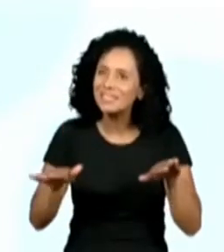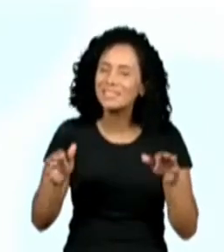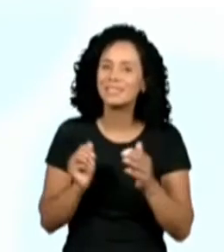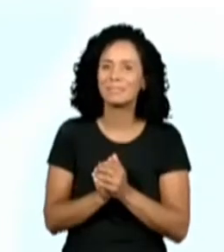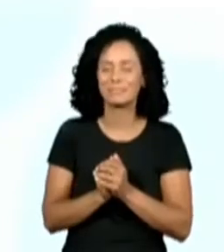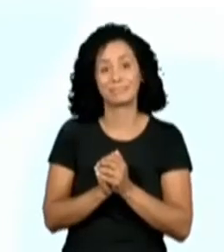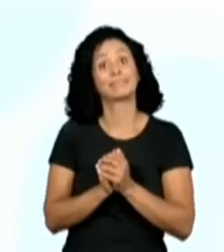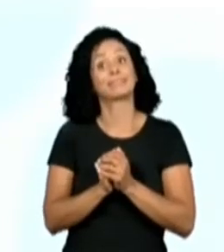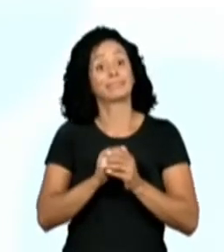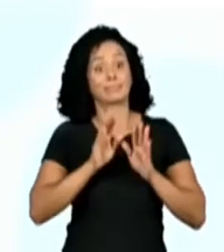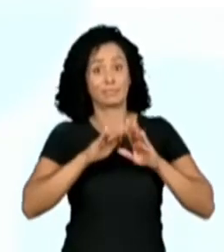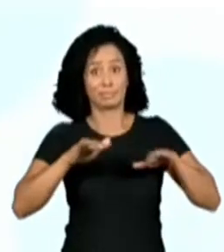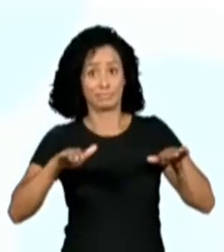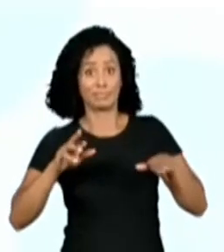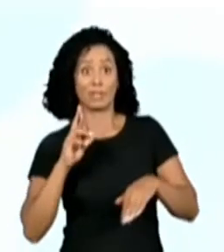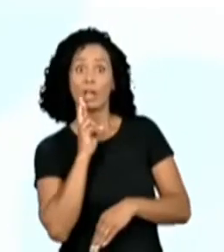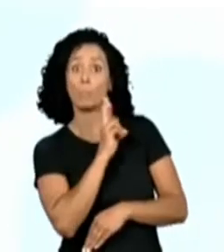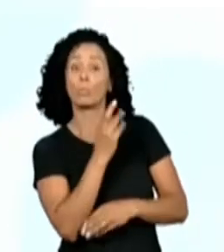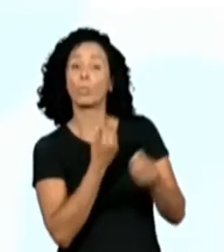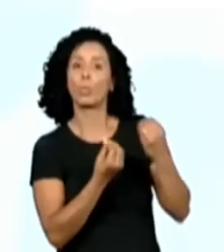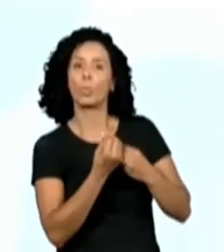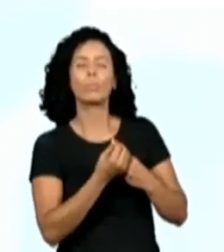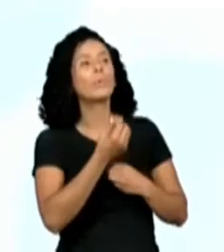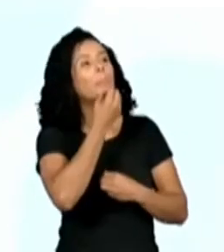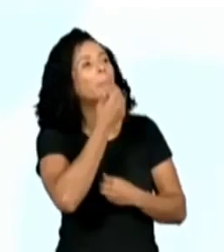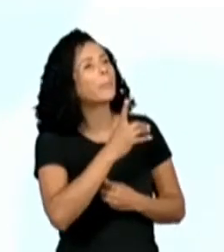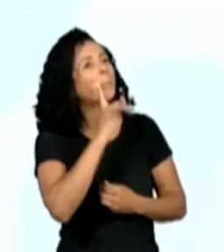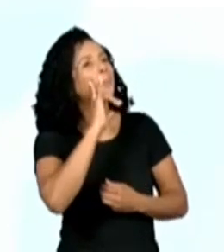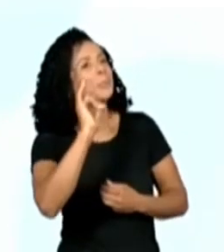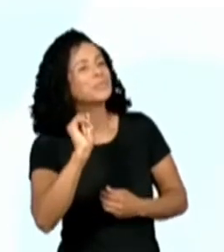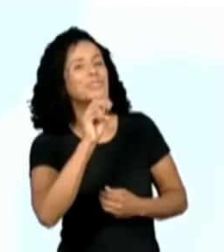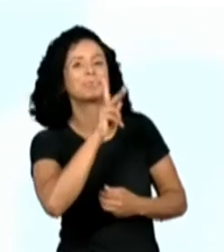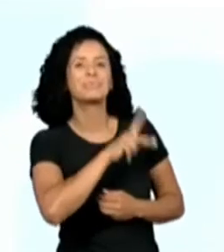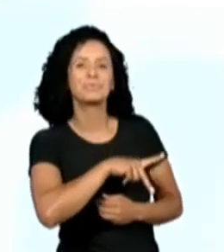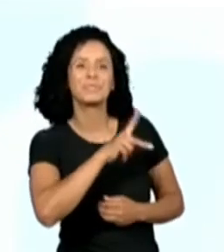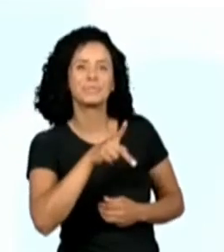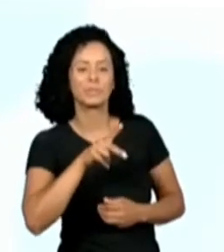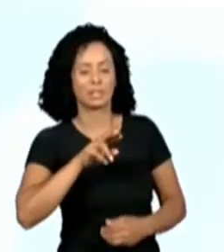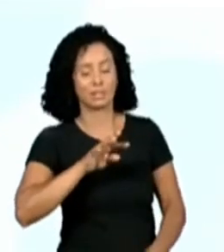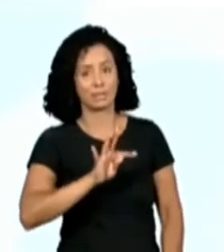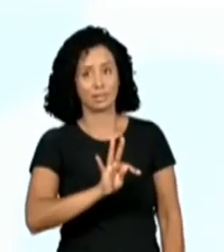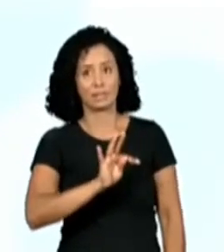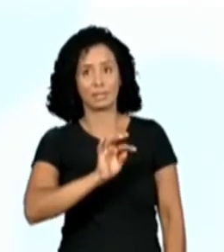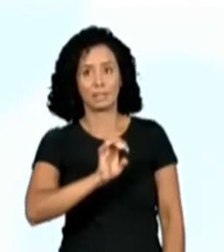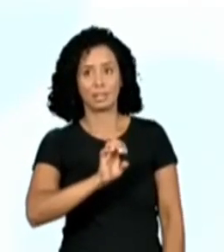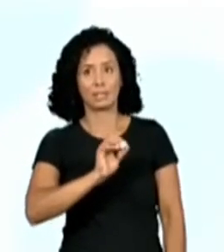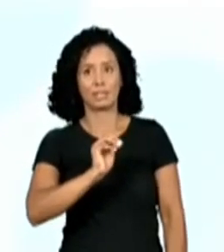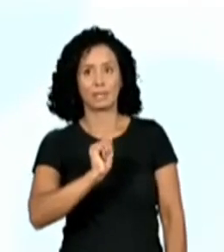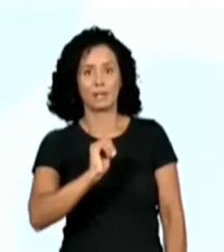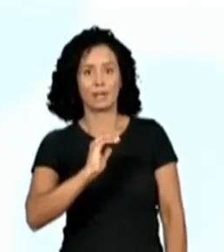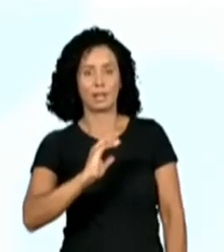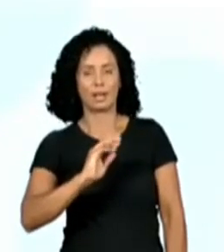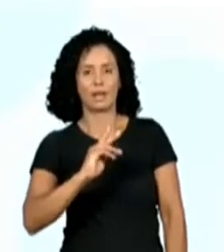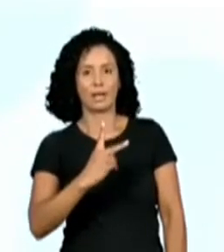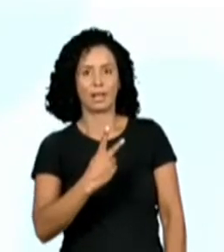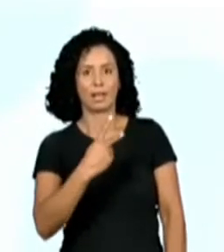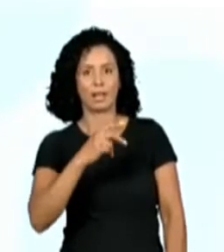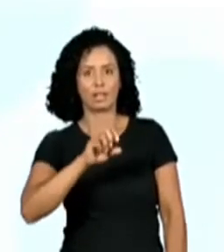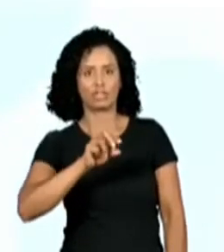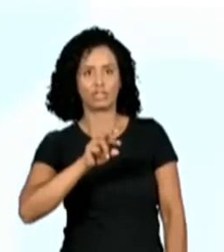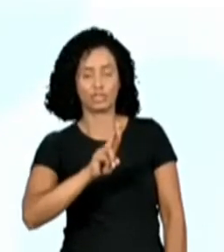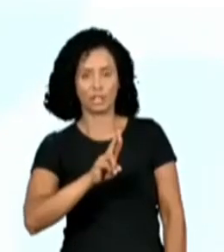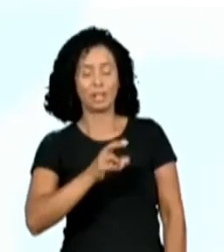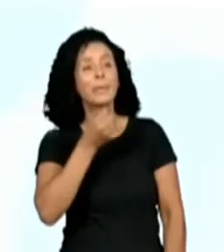Good morning, teacher. Bom dia, professora. Right? So, welcome, teacher. Seja bem-vinda, professora. Ok?